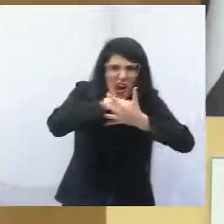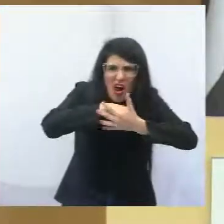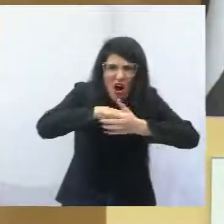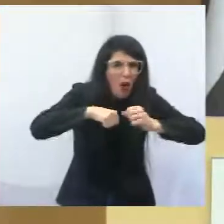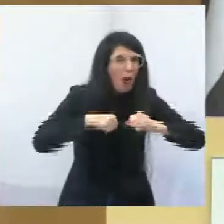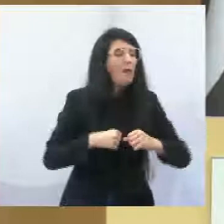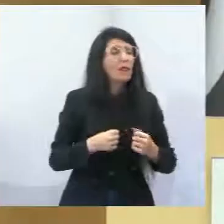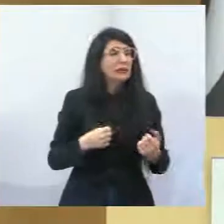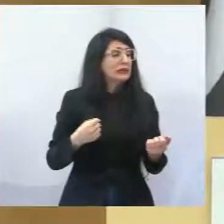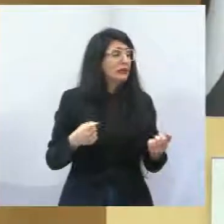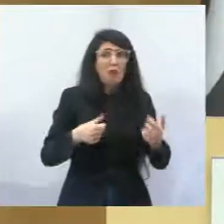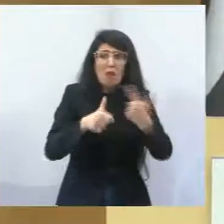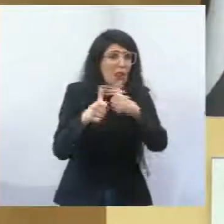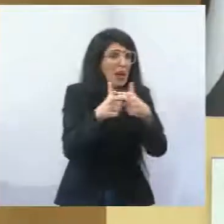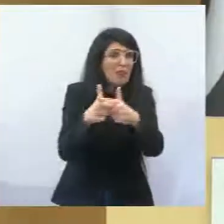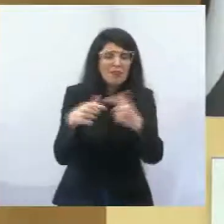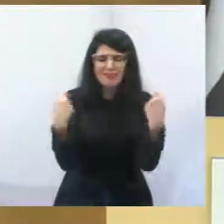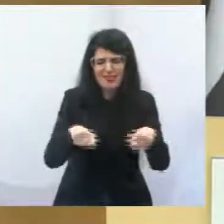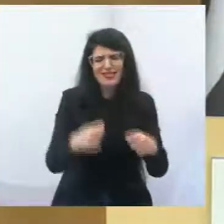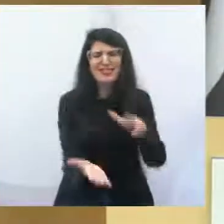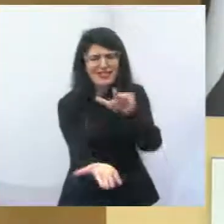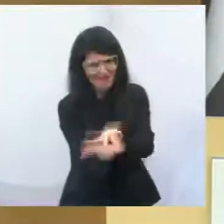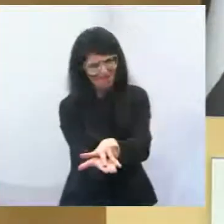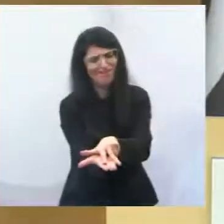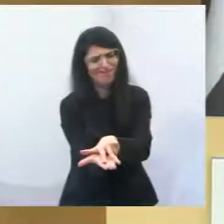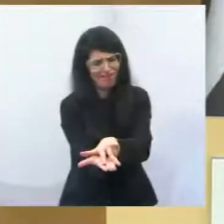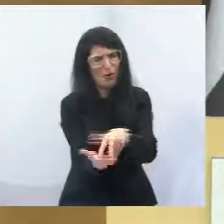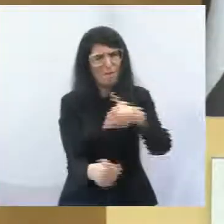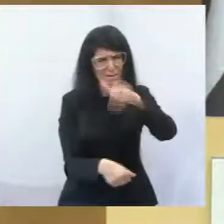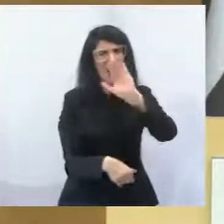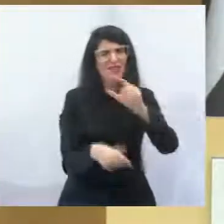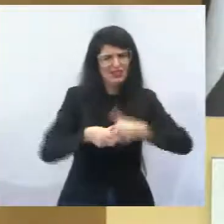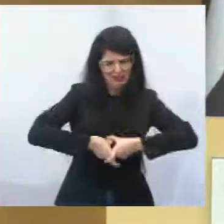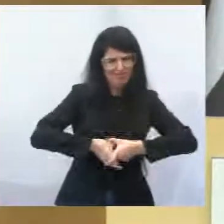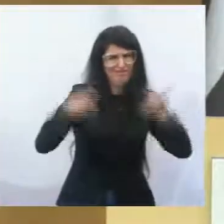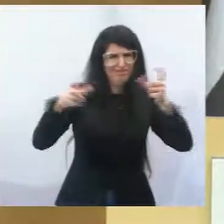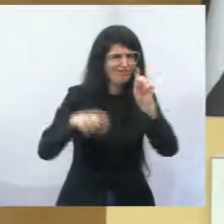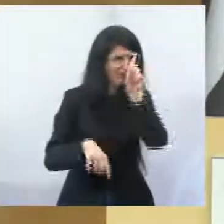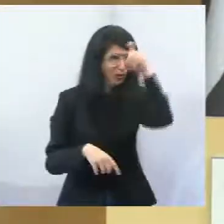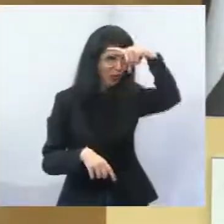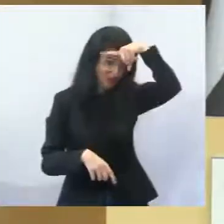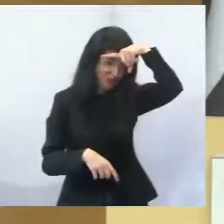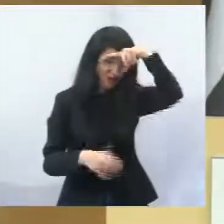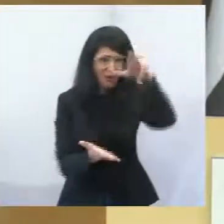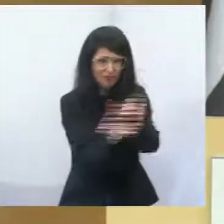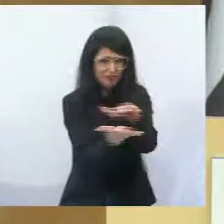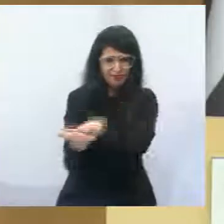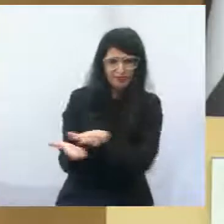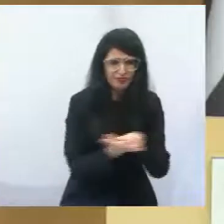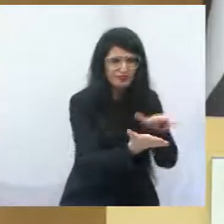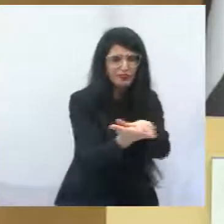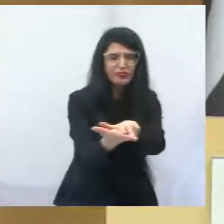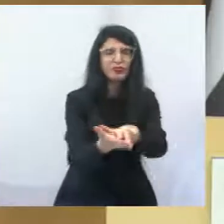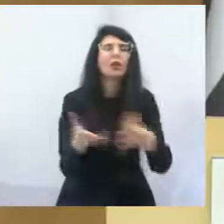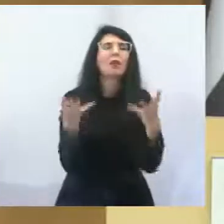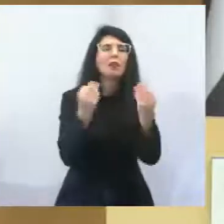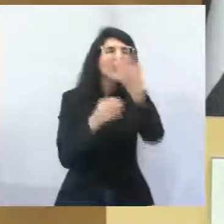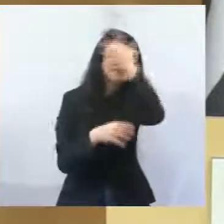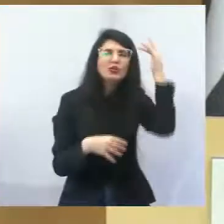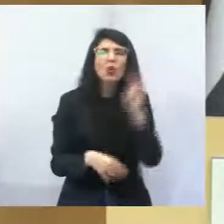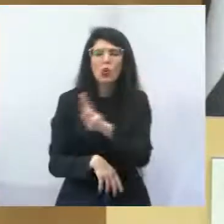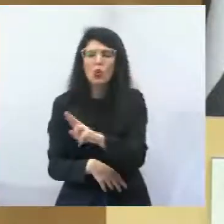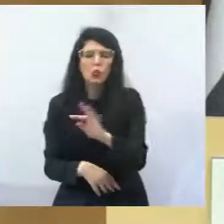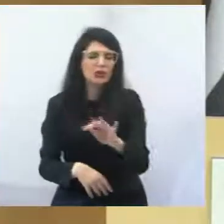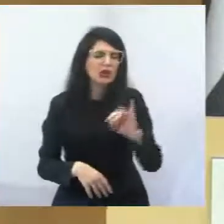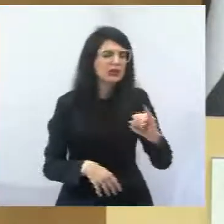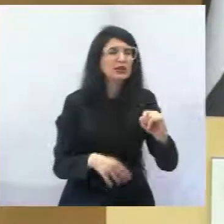necessidade desses leitos. Muitas pessoas podem ser transferidas para a UTI, porque o Covid é